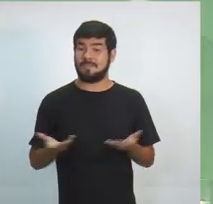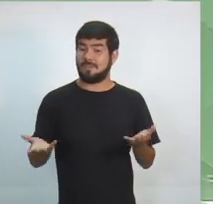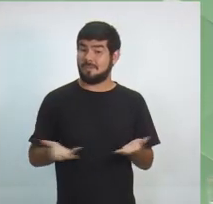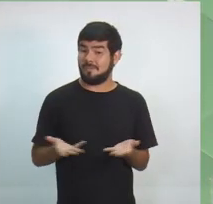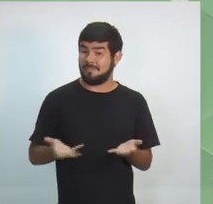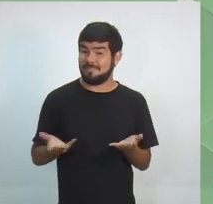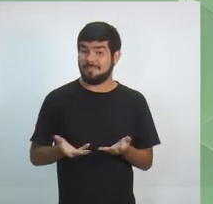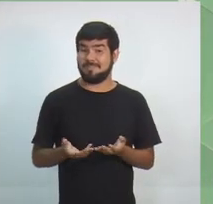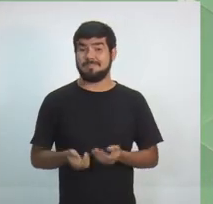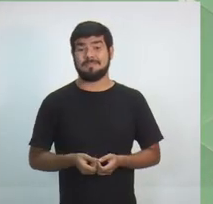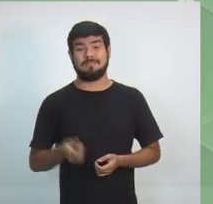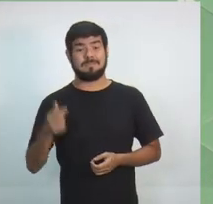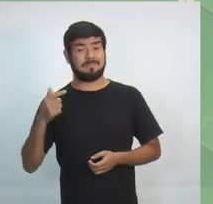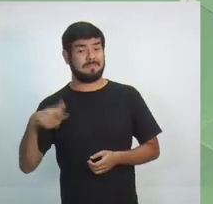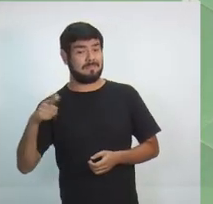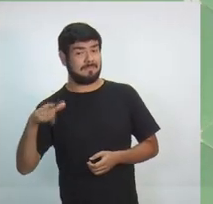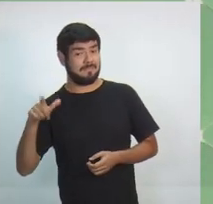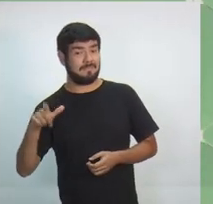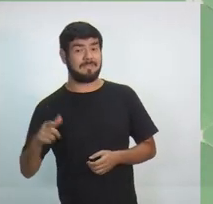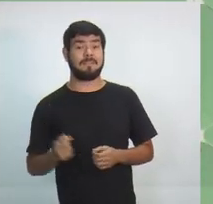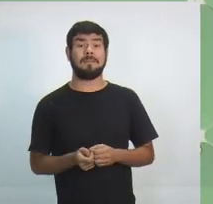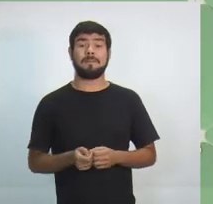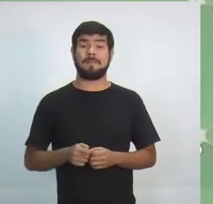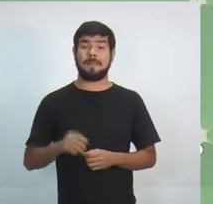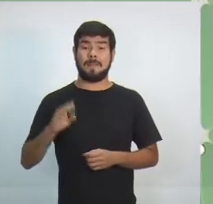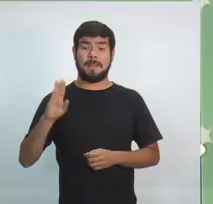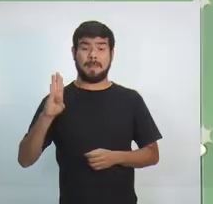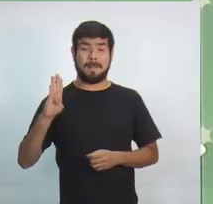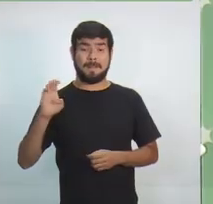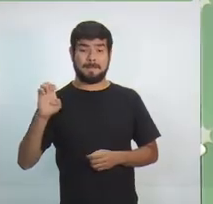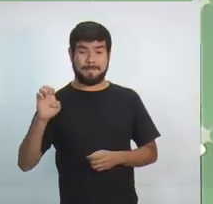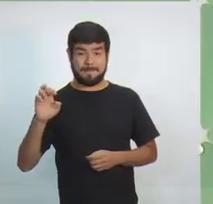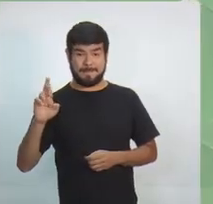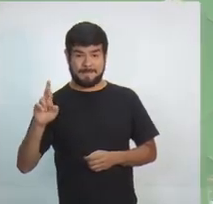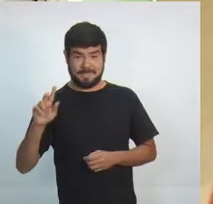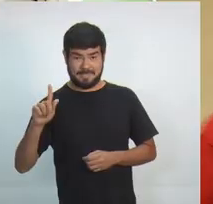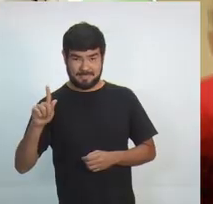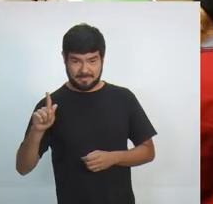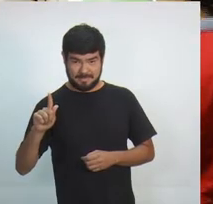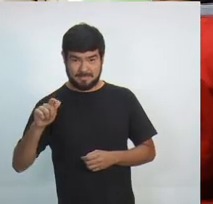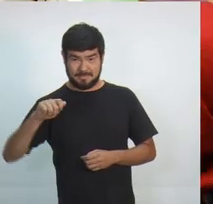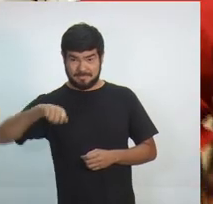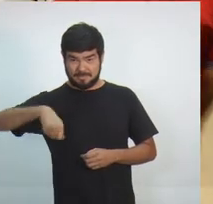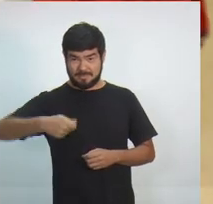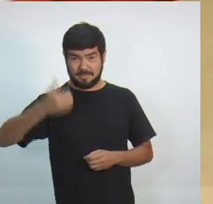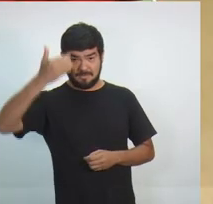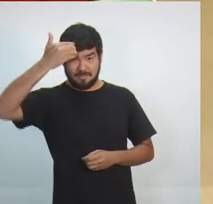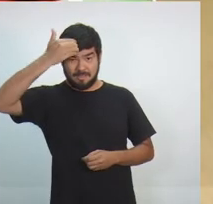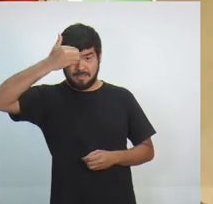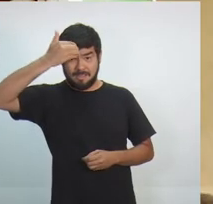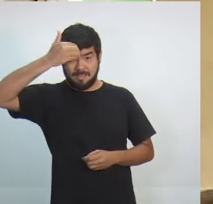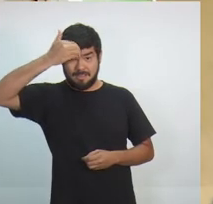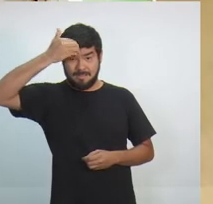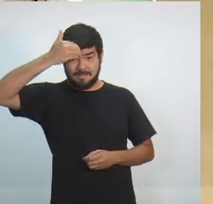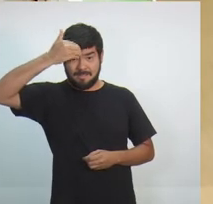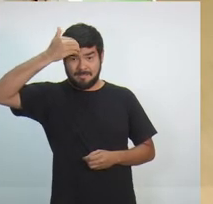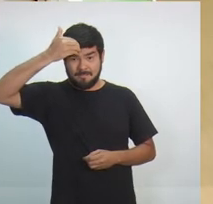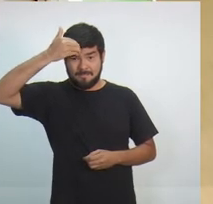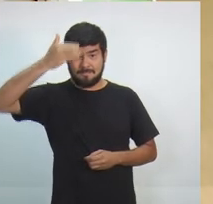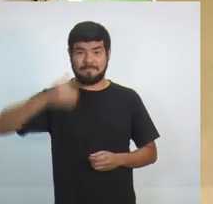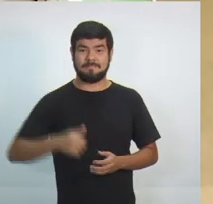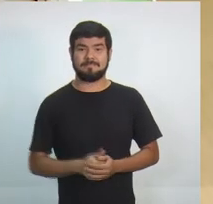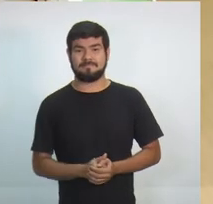nosso cenário para conversar sobre geração de emprego e renda é o Berg da UGT. Pessoal, candidato, seja muito bem-vindo.